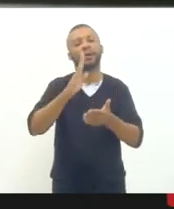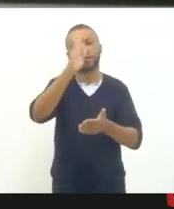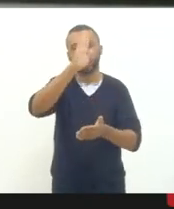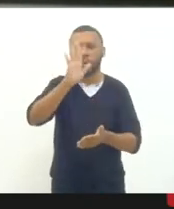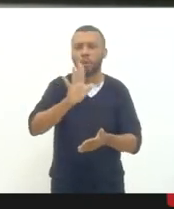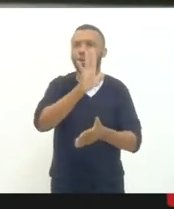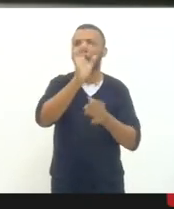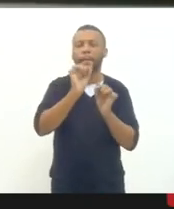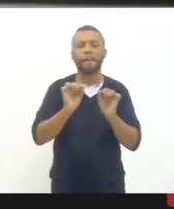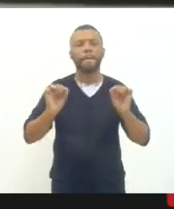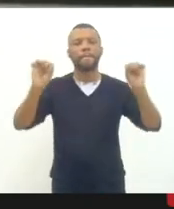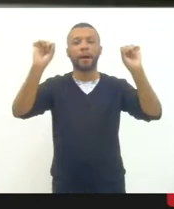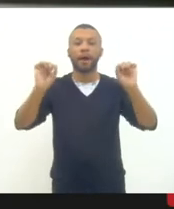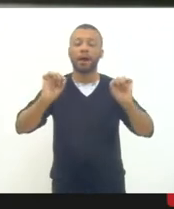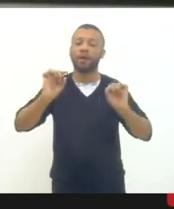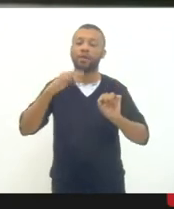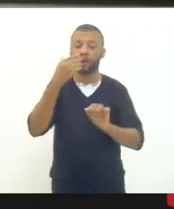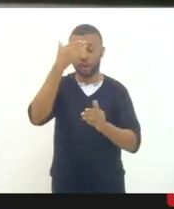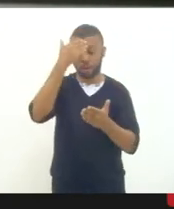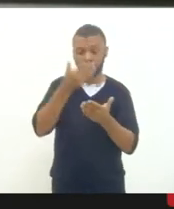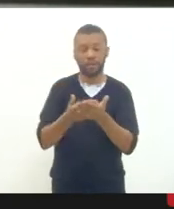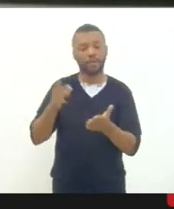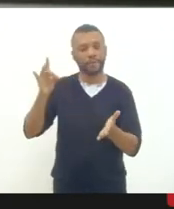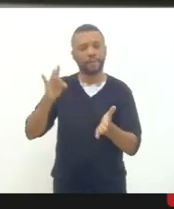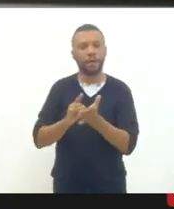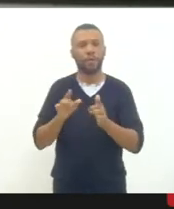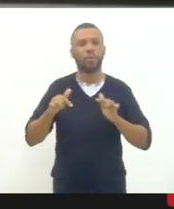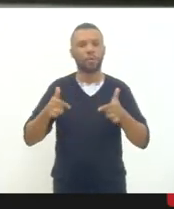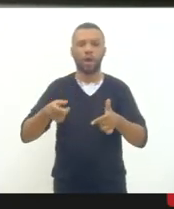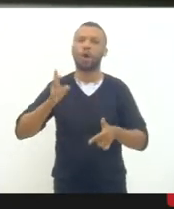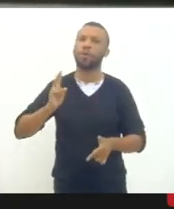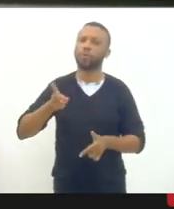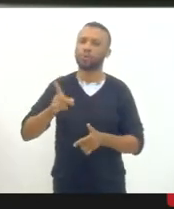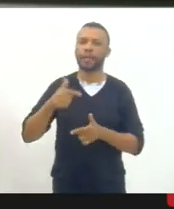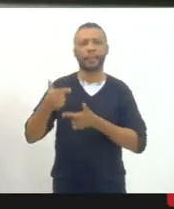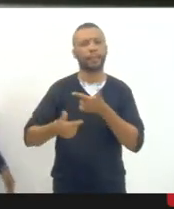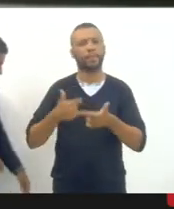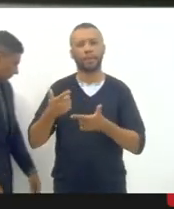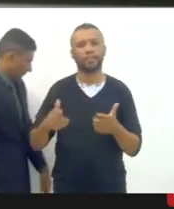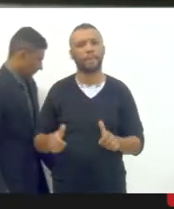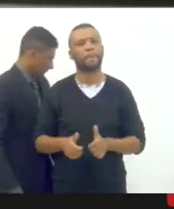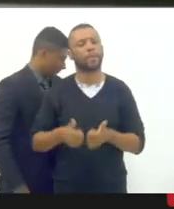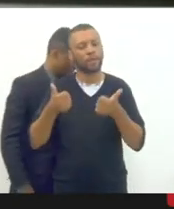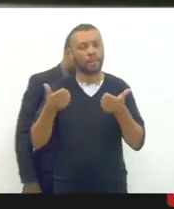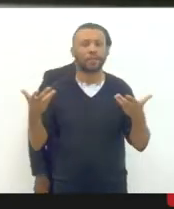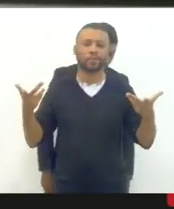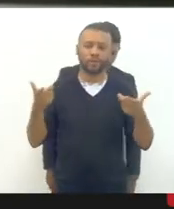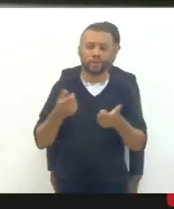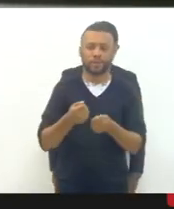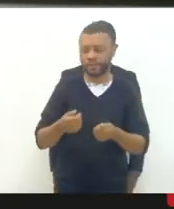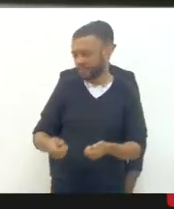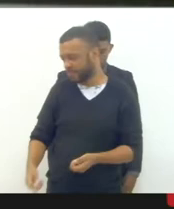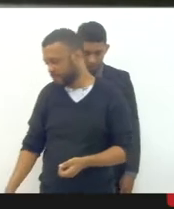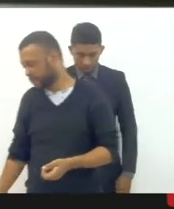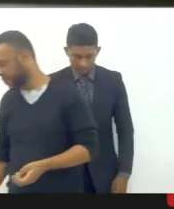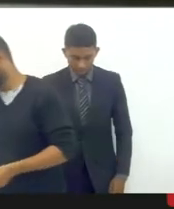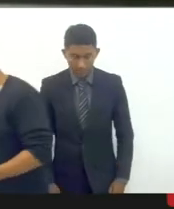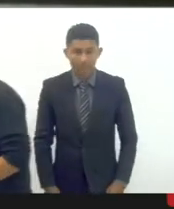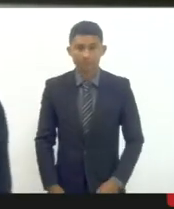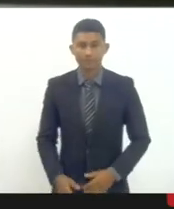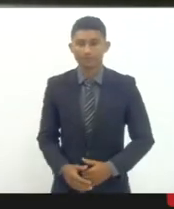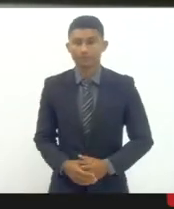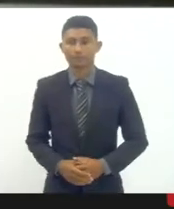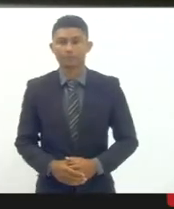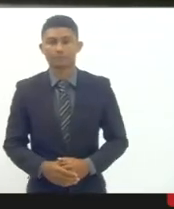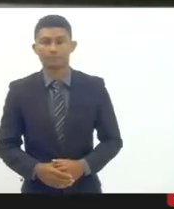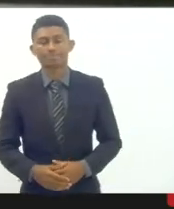acho que a gente tem que realmente continuar trabalhando para melhoria da qualidade do ensino público do nosso nosso estado e